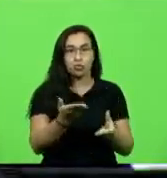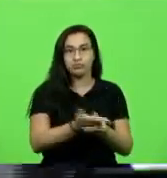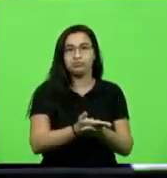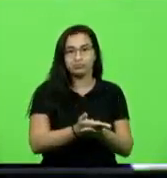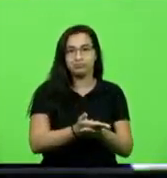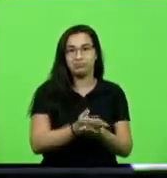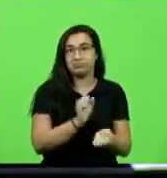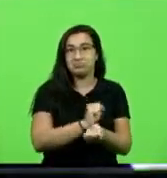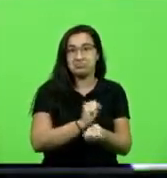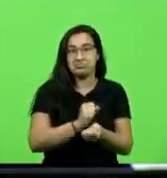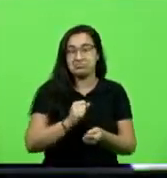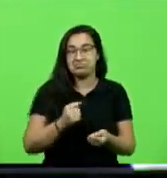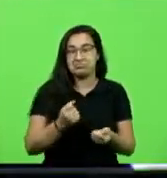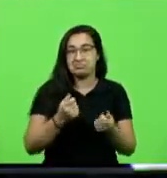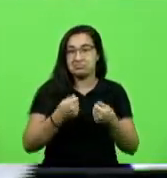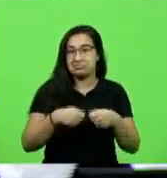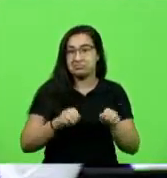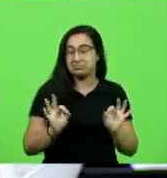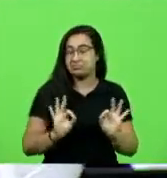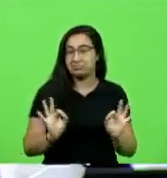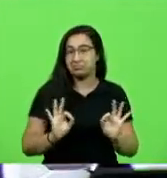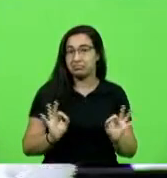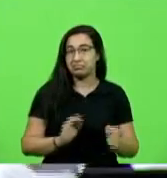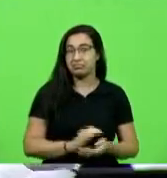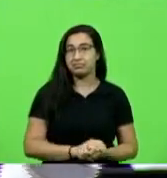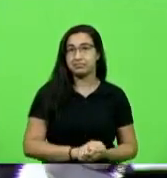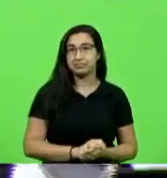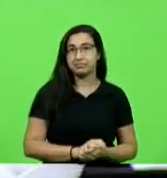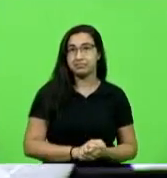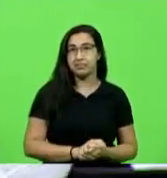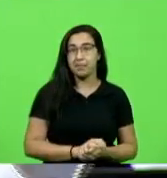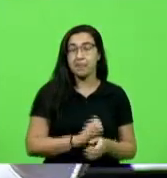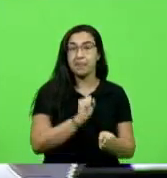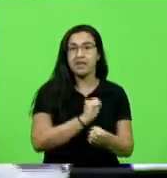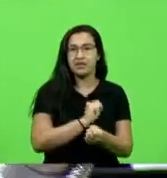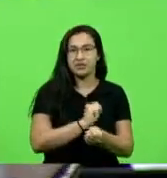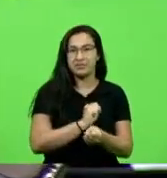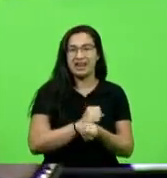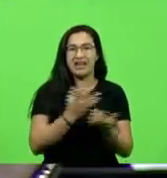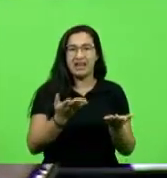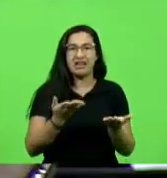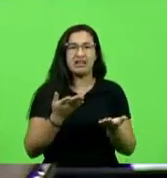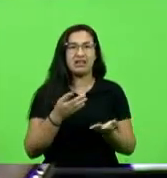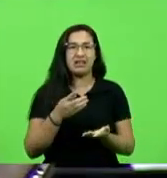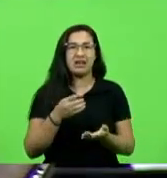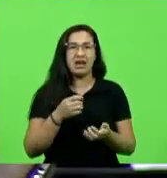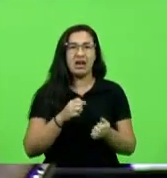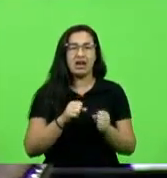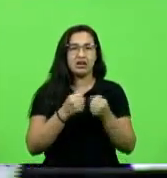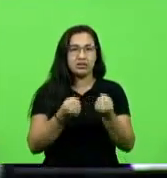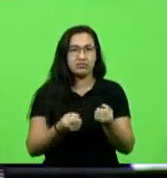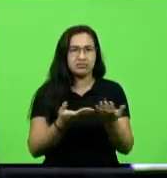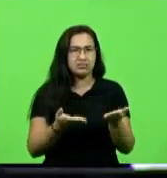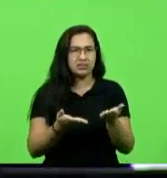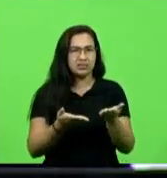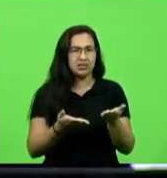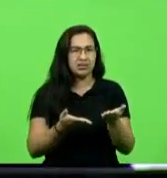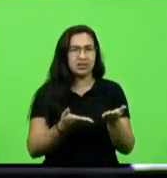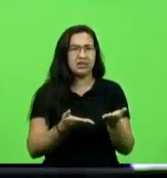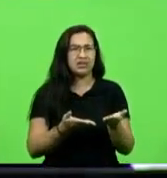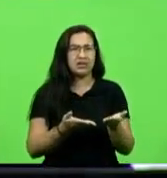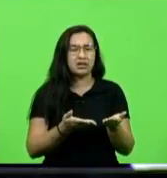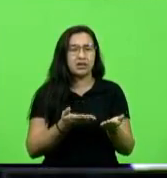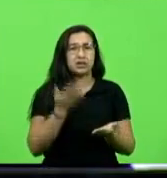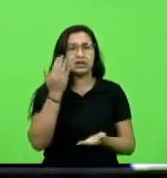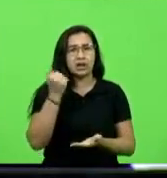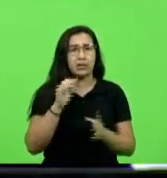não precisa esperar que abra não o advogado o parte tem acesso a todo